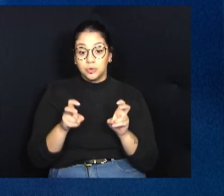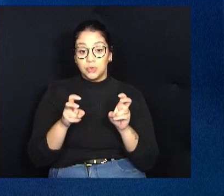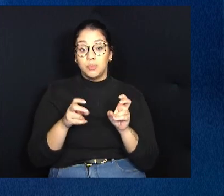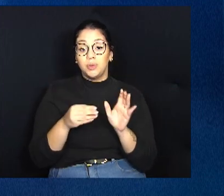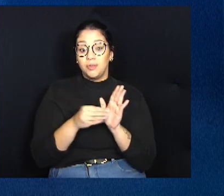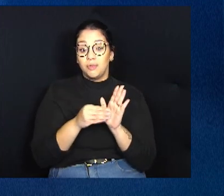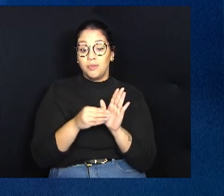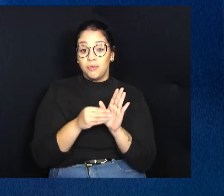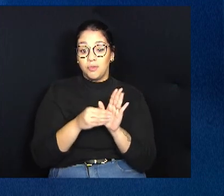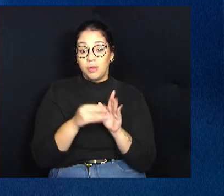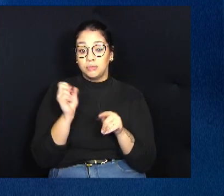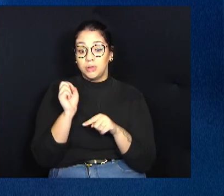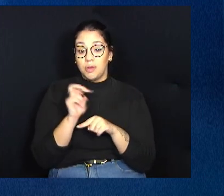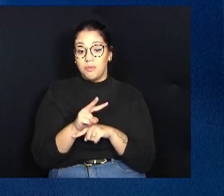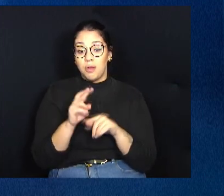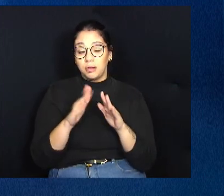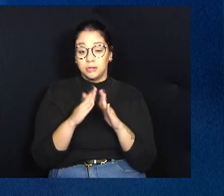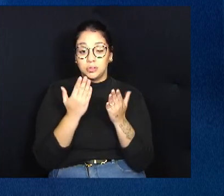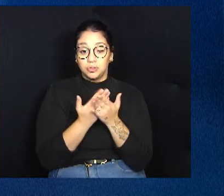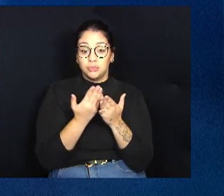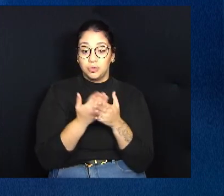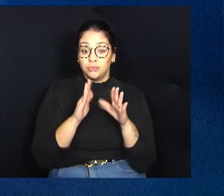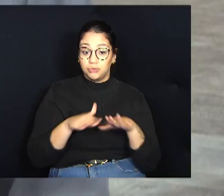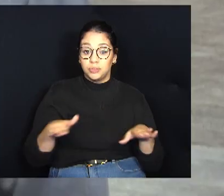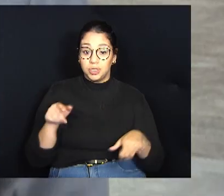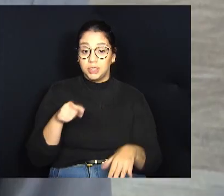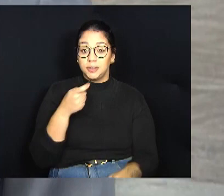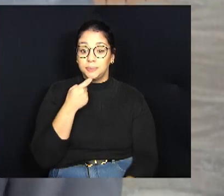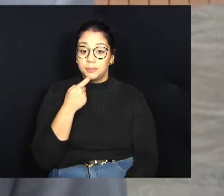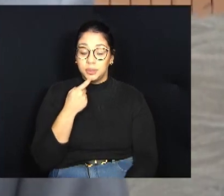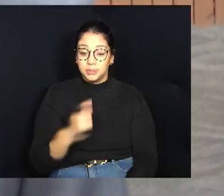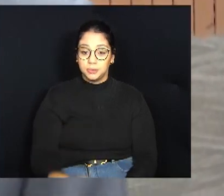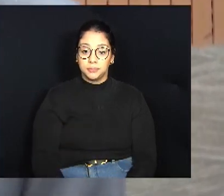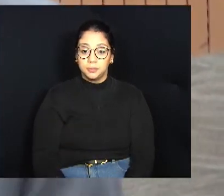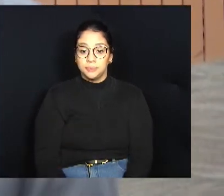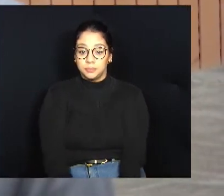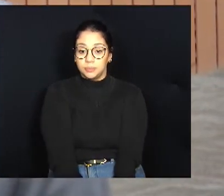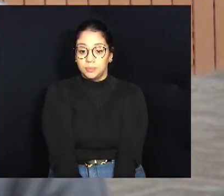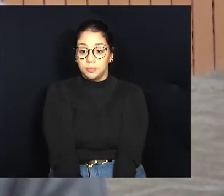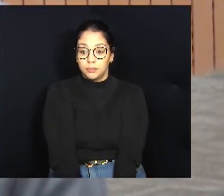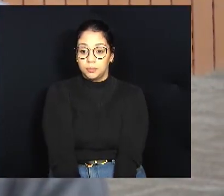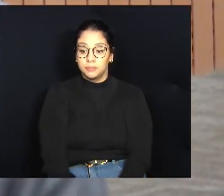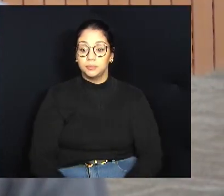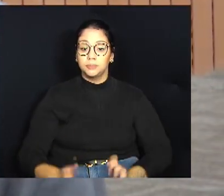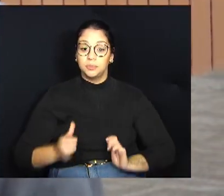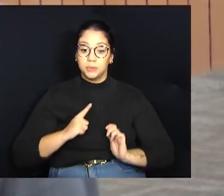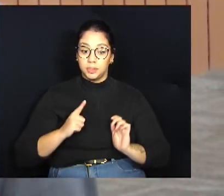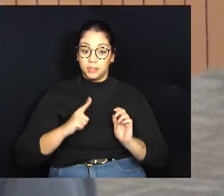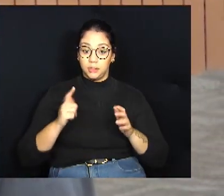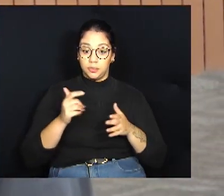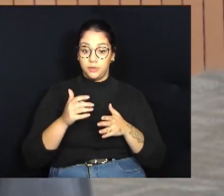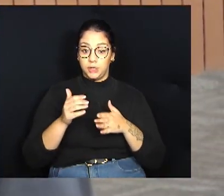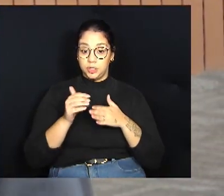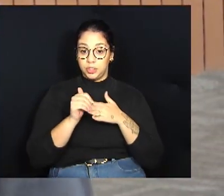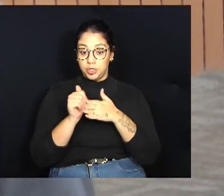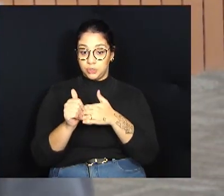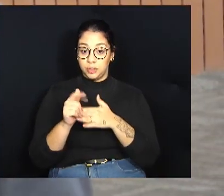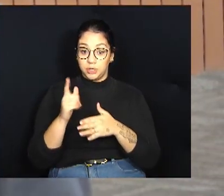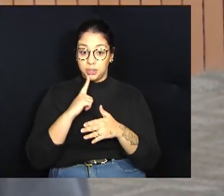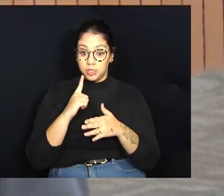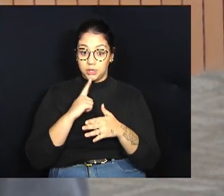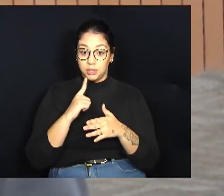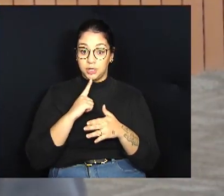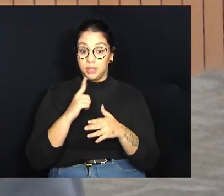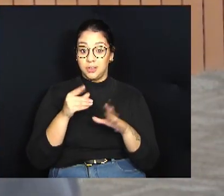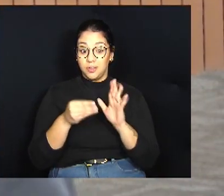vagas nas unidades de educação infantil em Campinas. O requerimento, ele foi direcionado. Esse requerimento, a gente pede o déficit